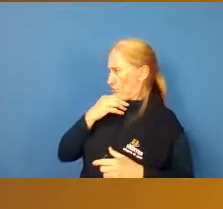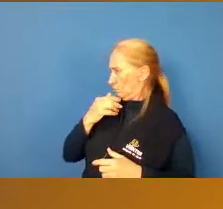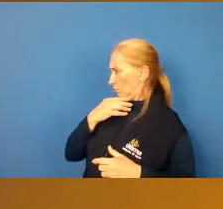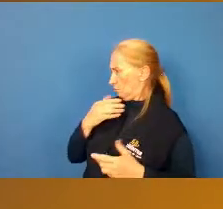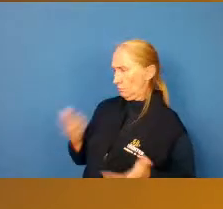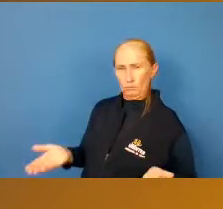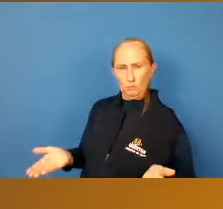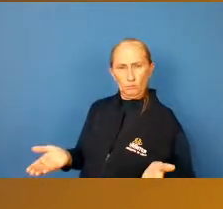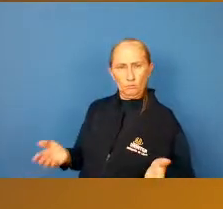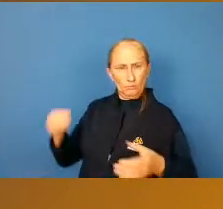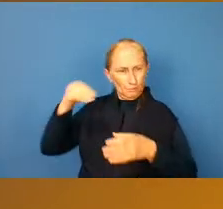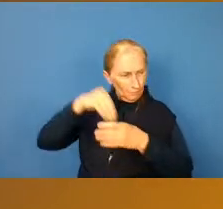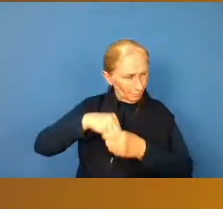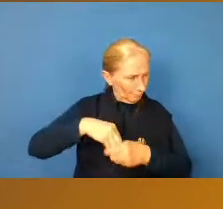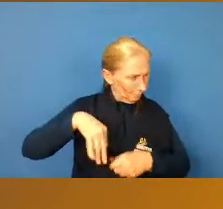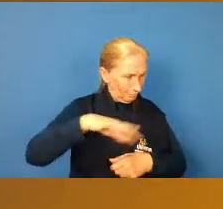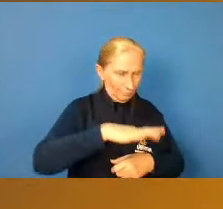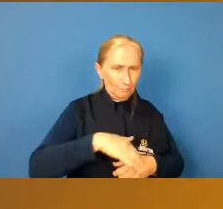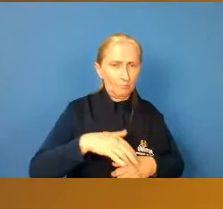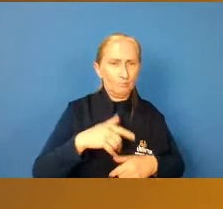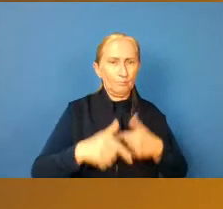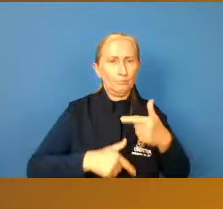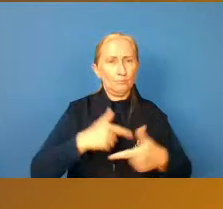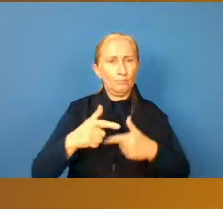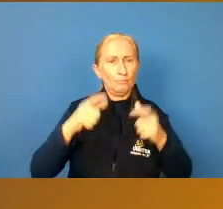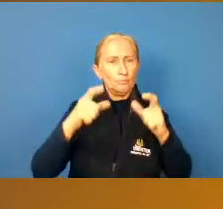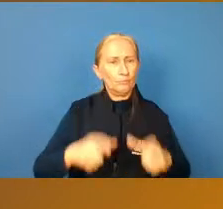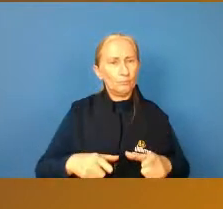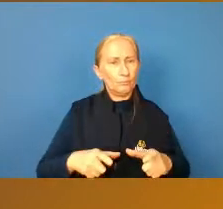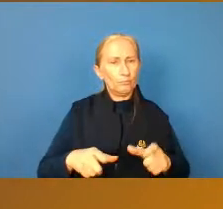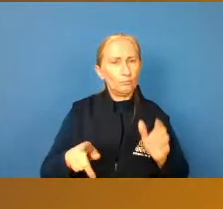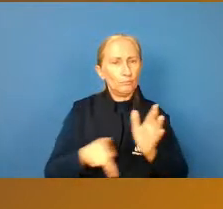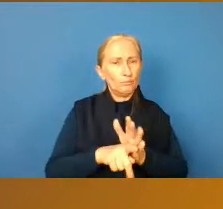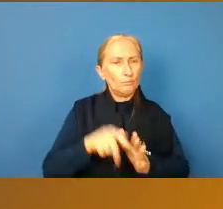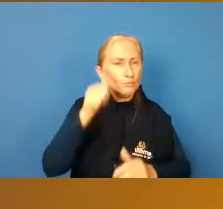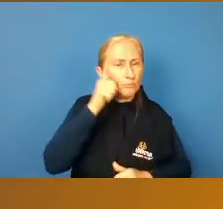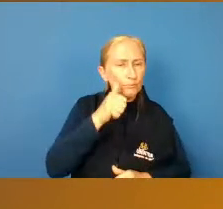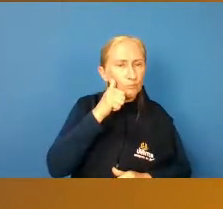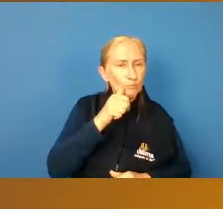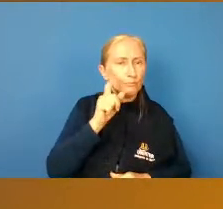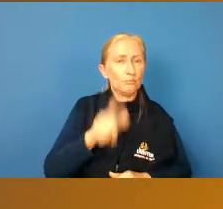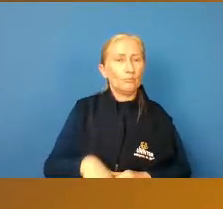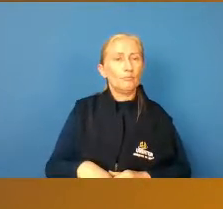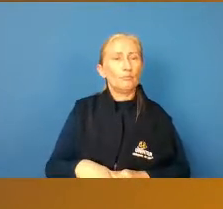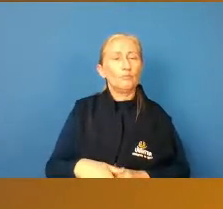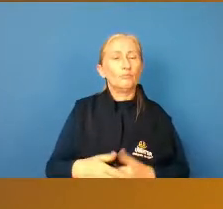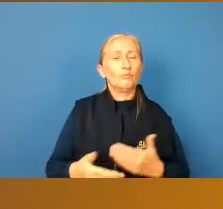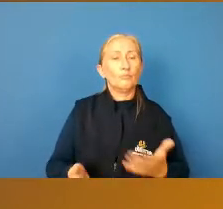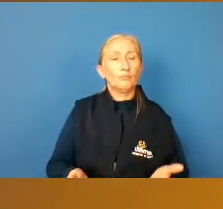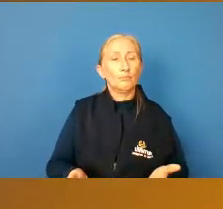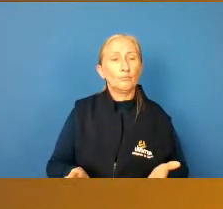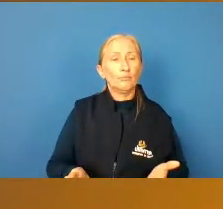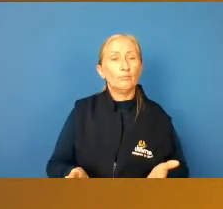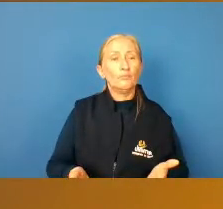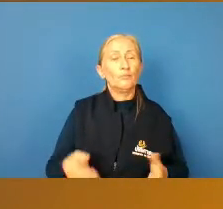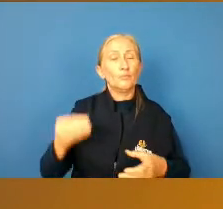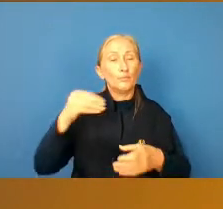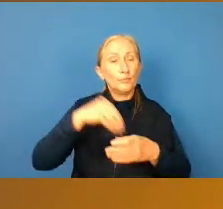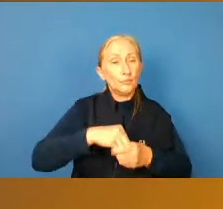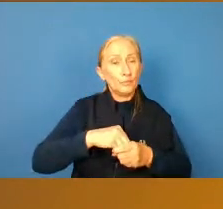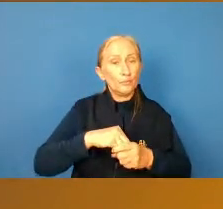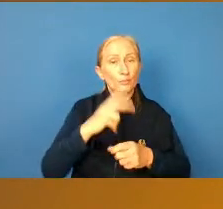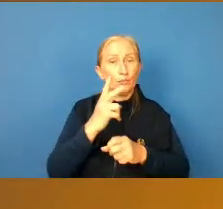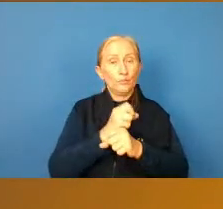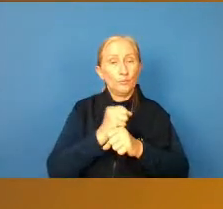Um homem ali? Trabalhando num local que é para mulheres e tal. Aí, dentro desses dois